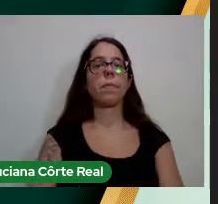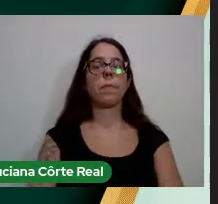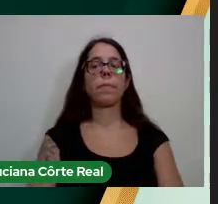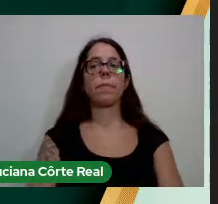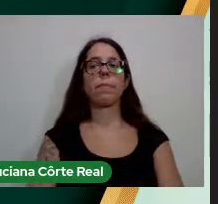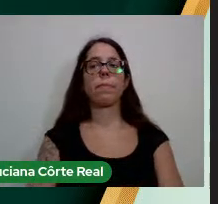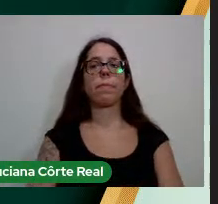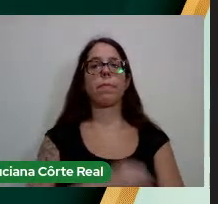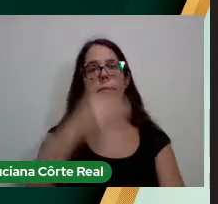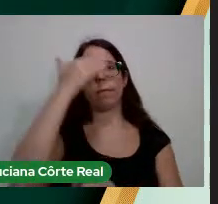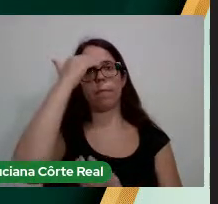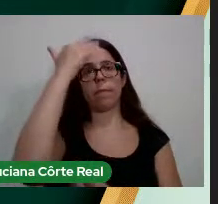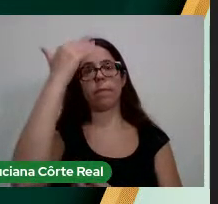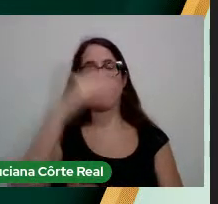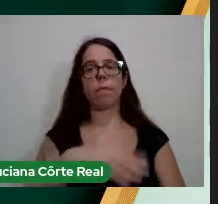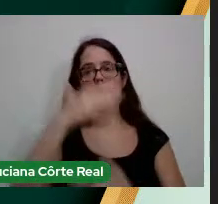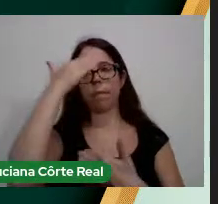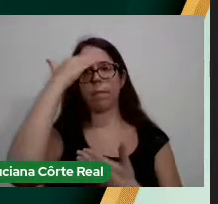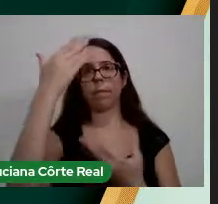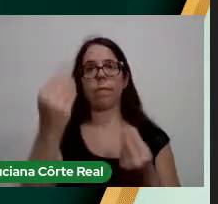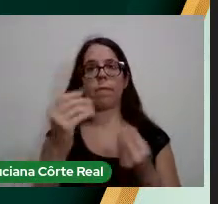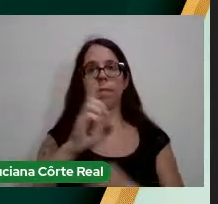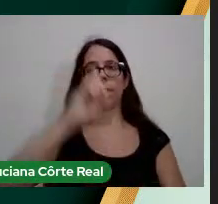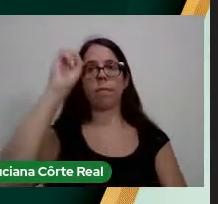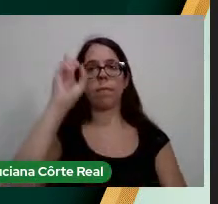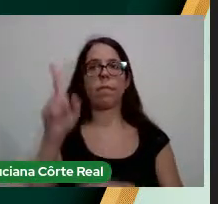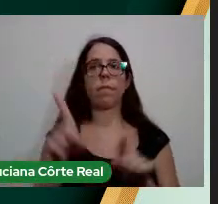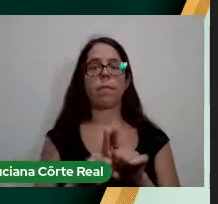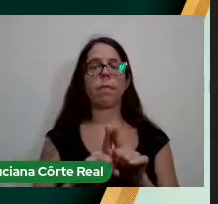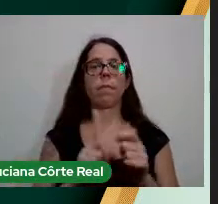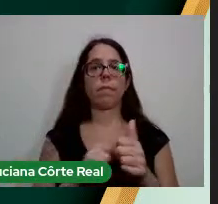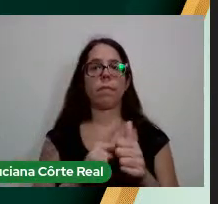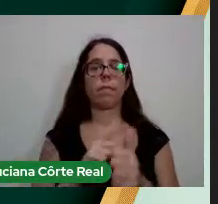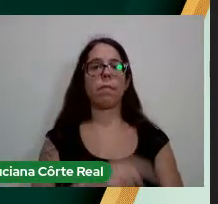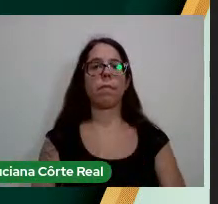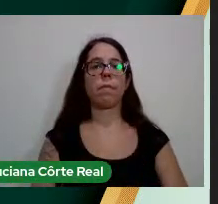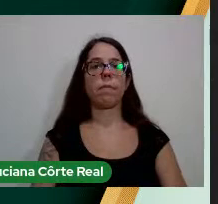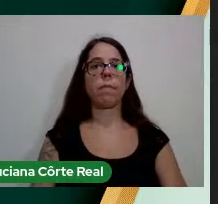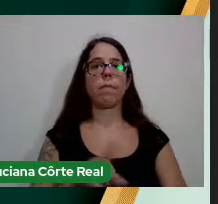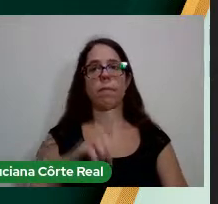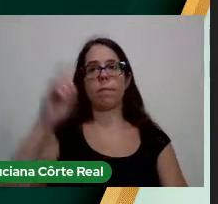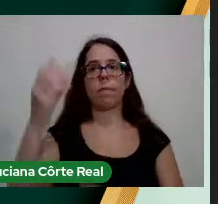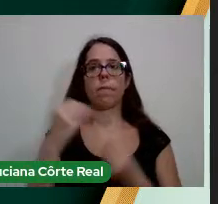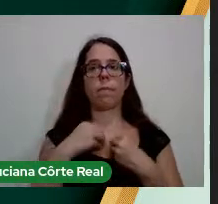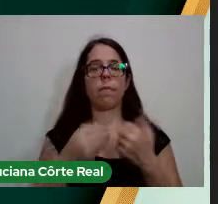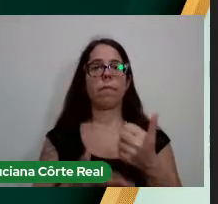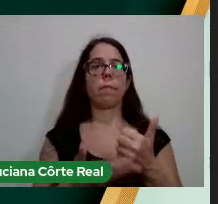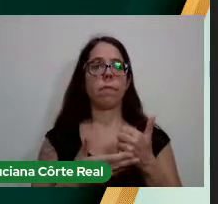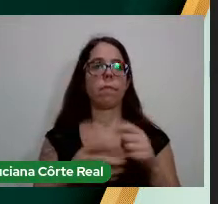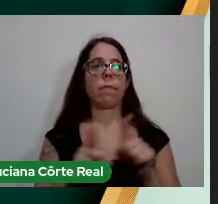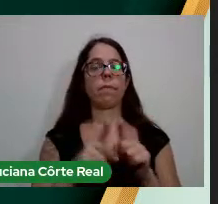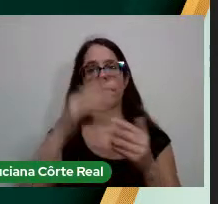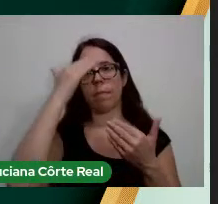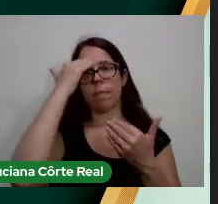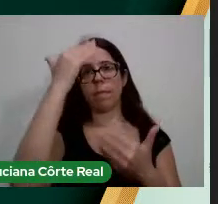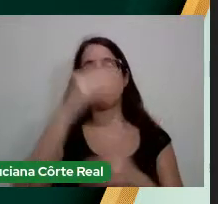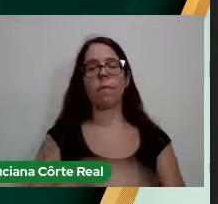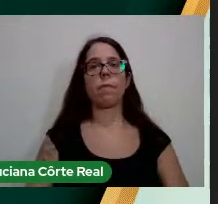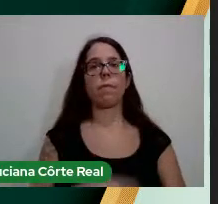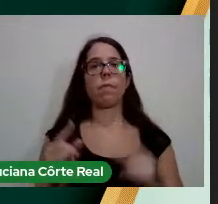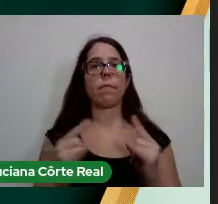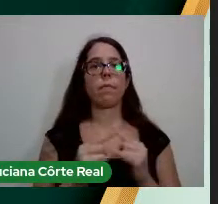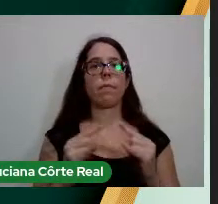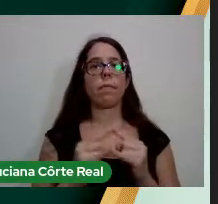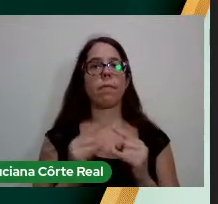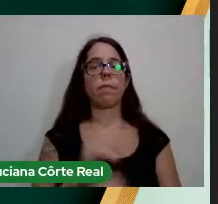Muito obrigada Agradeço imensamente a Deus Em primeiro lugar Que me deu todo o suporte Agradeço a instituição